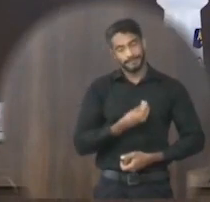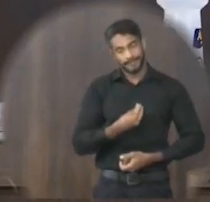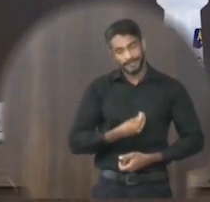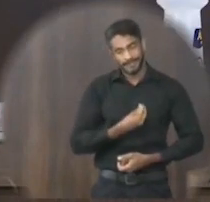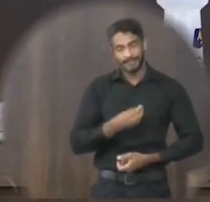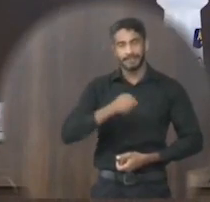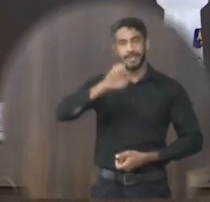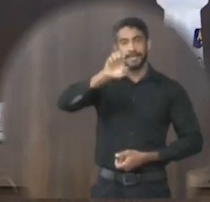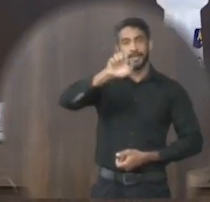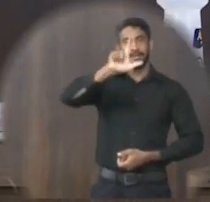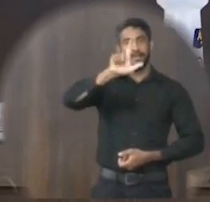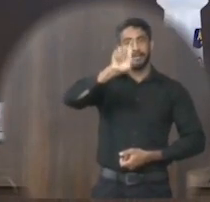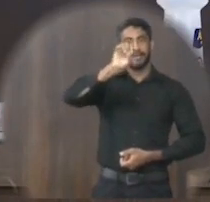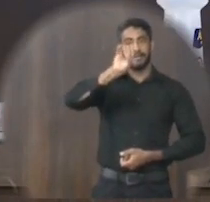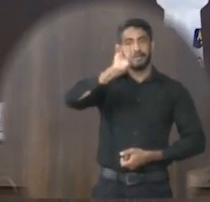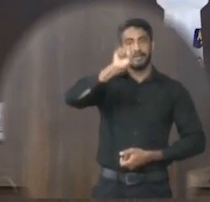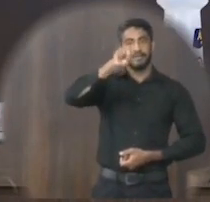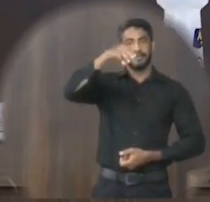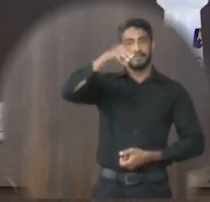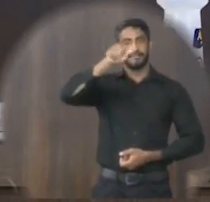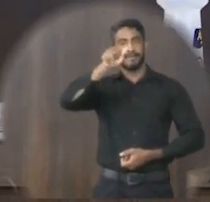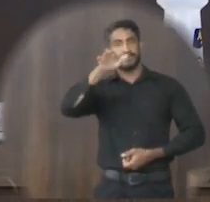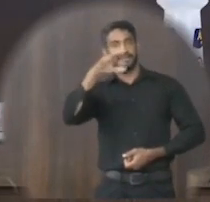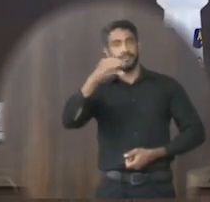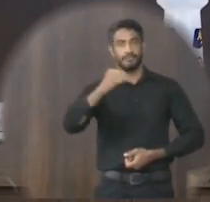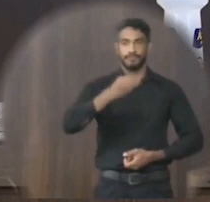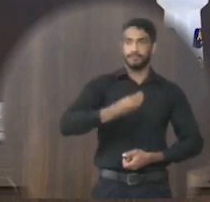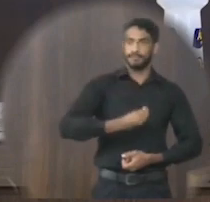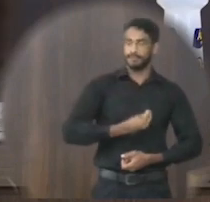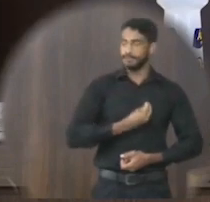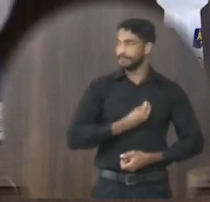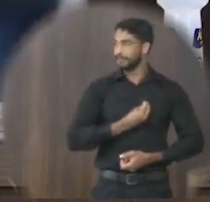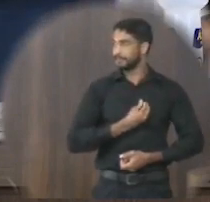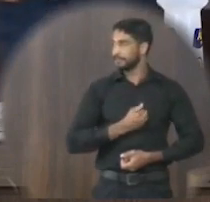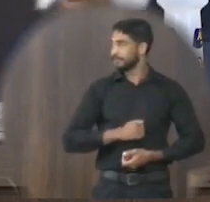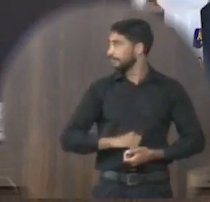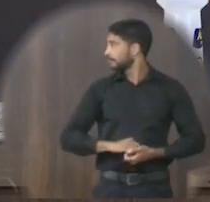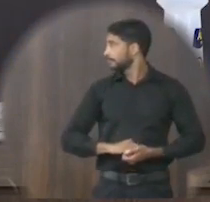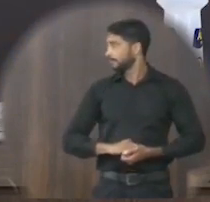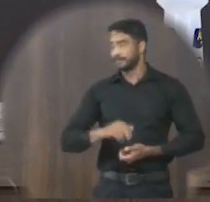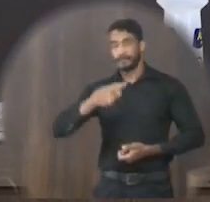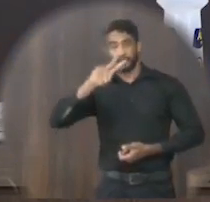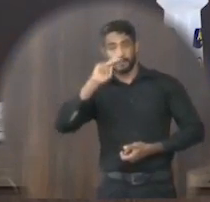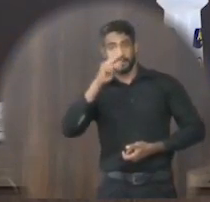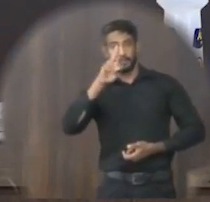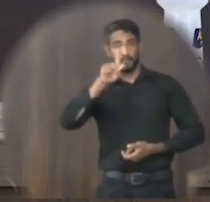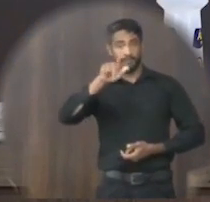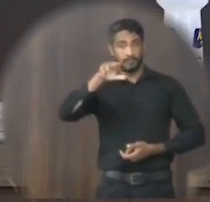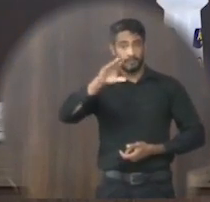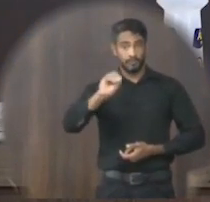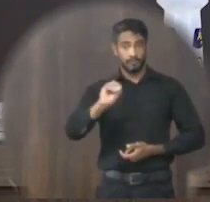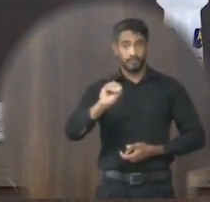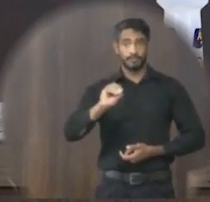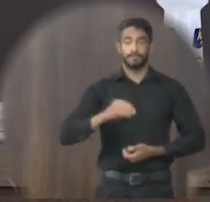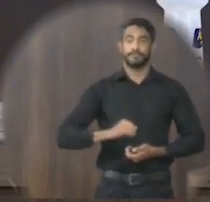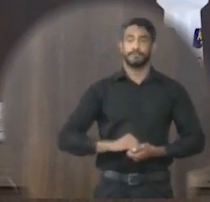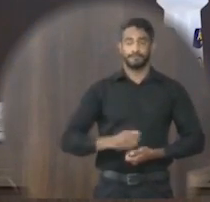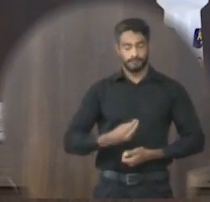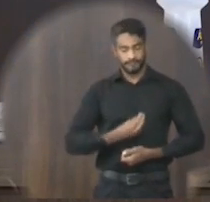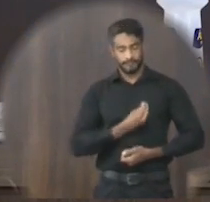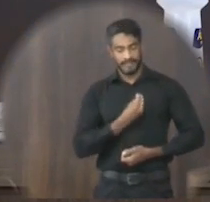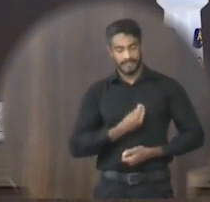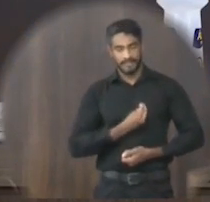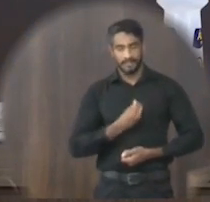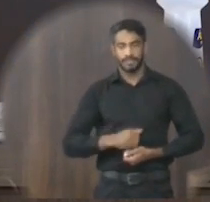Elismarcio Borges Ferreira Hugo Leonardo Dias Caires, presente